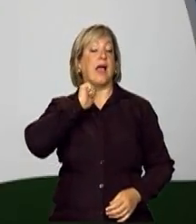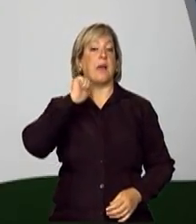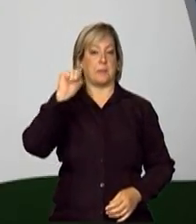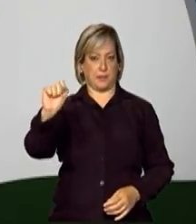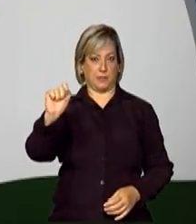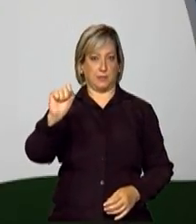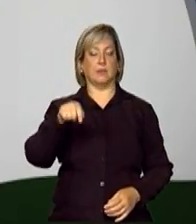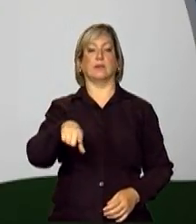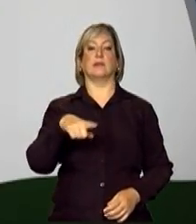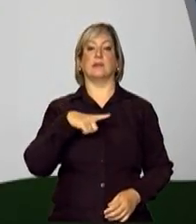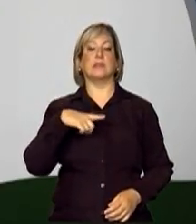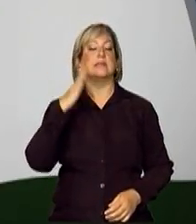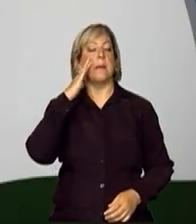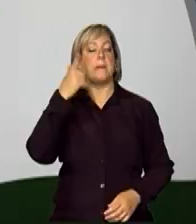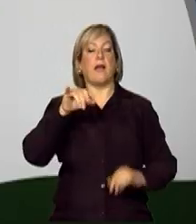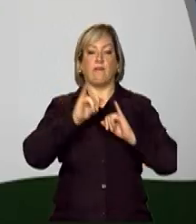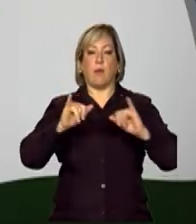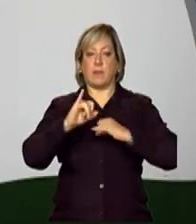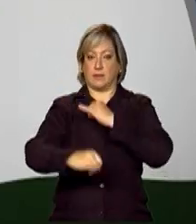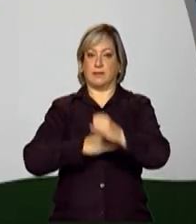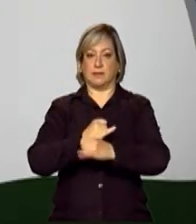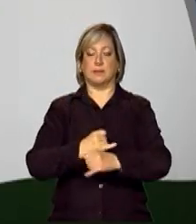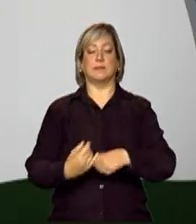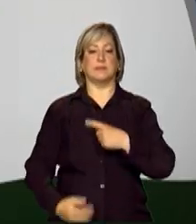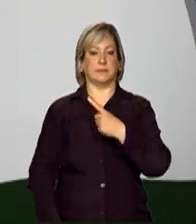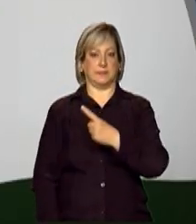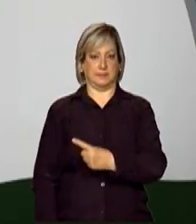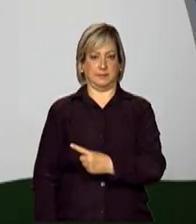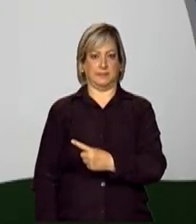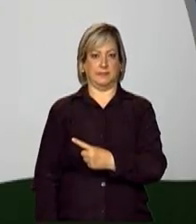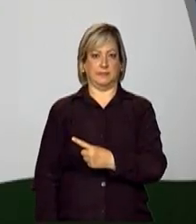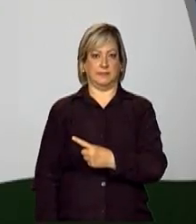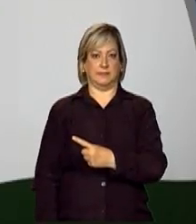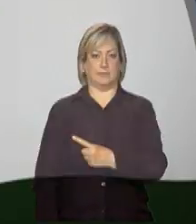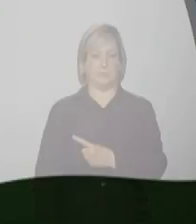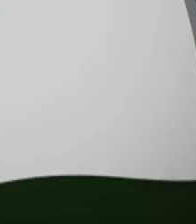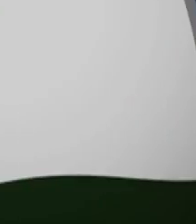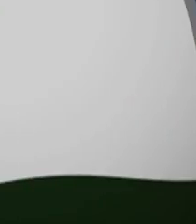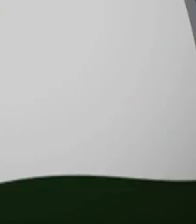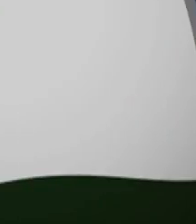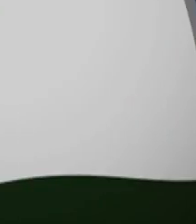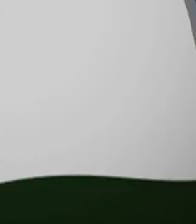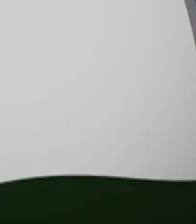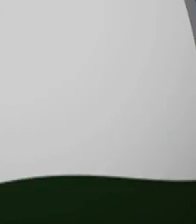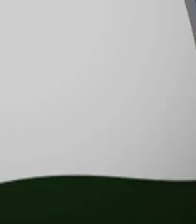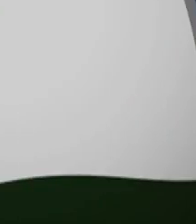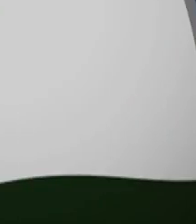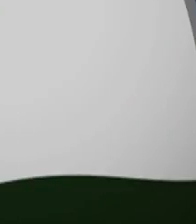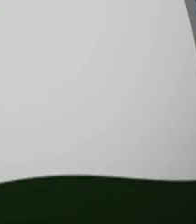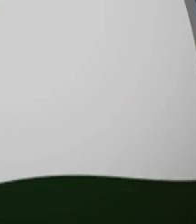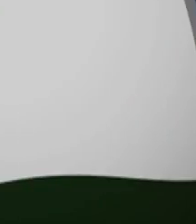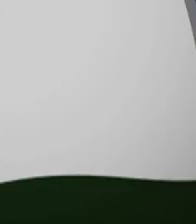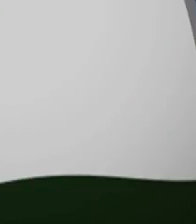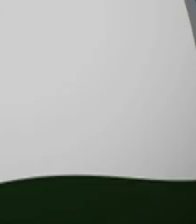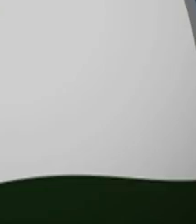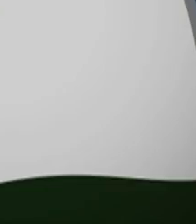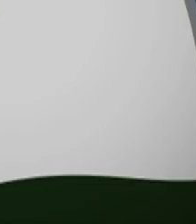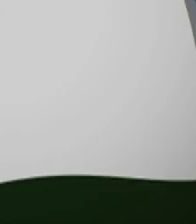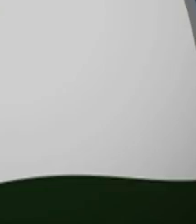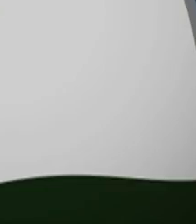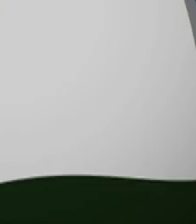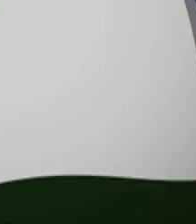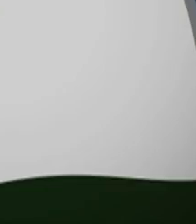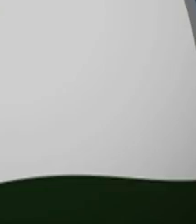15 de abril. Saiba mais em www.mulheres.gov.br barra editais.